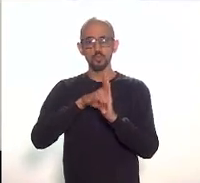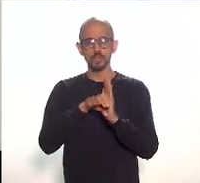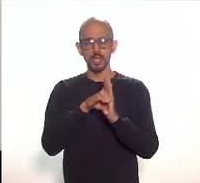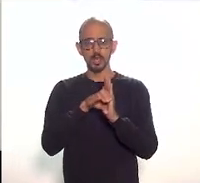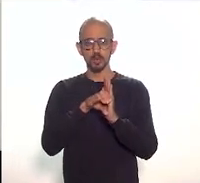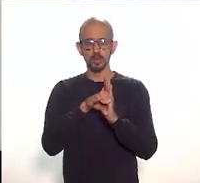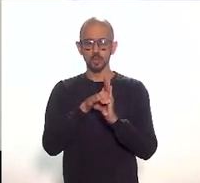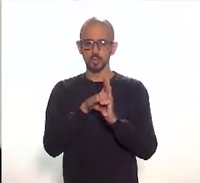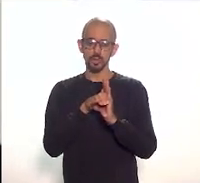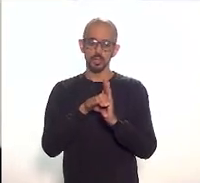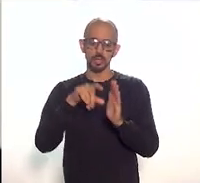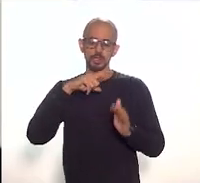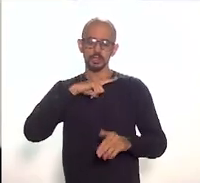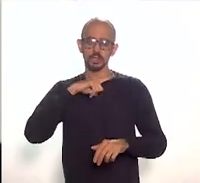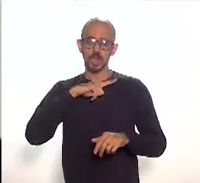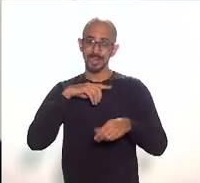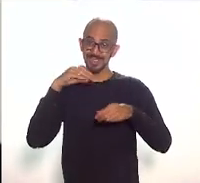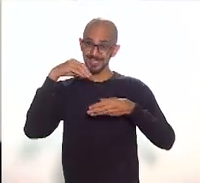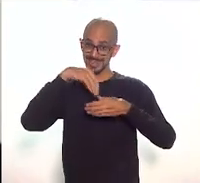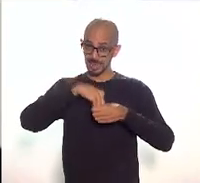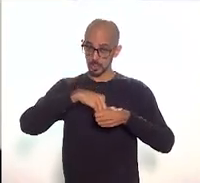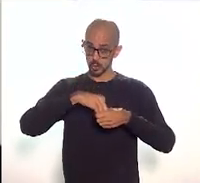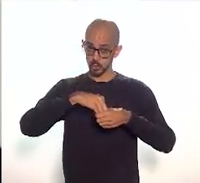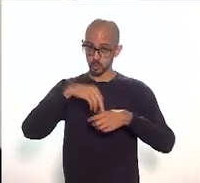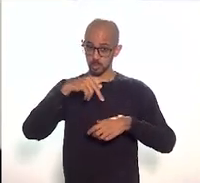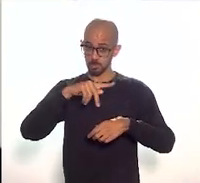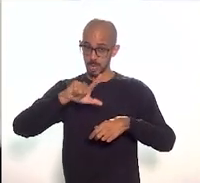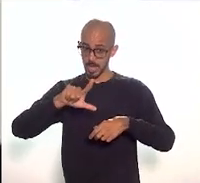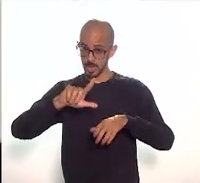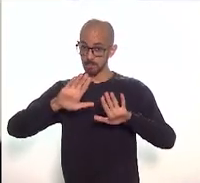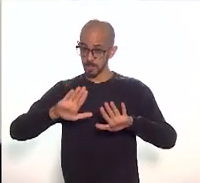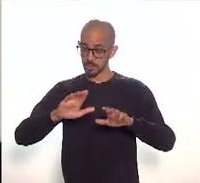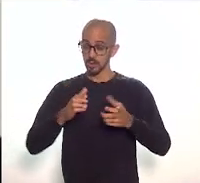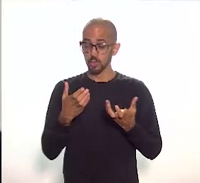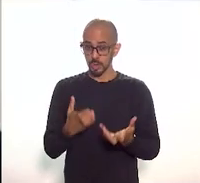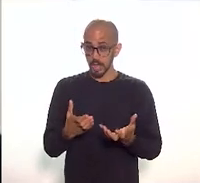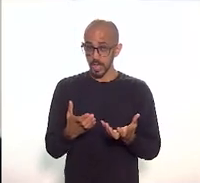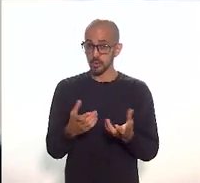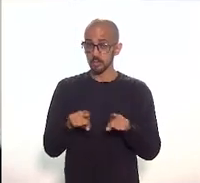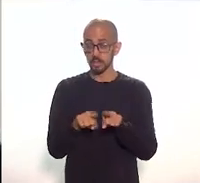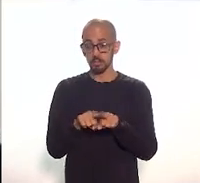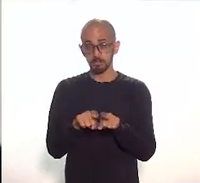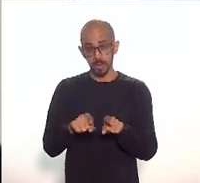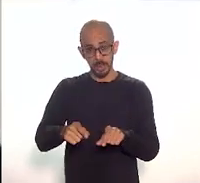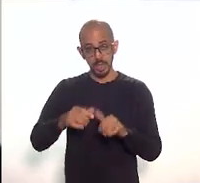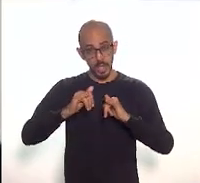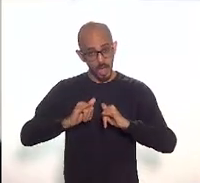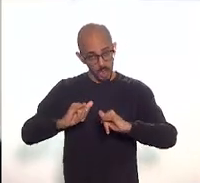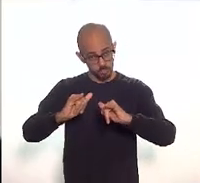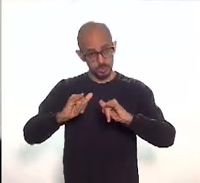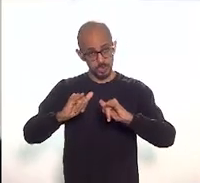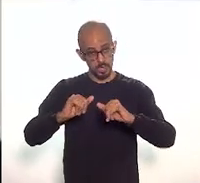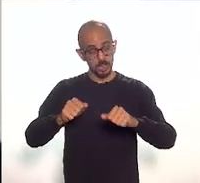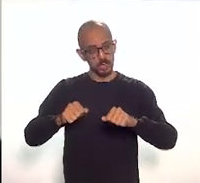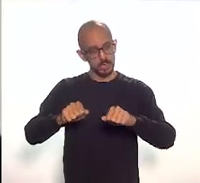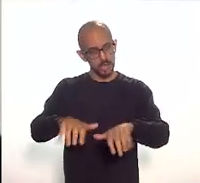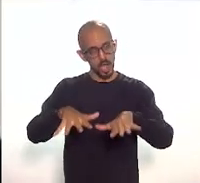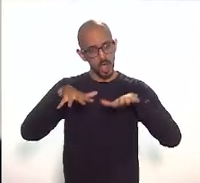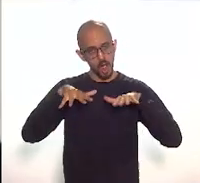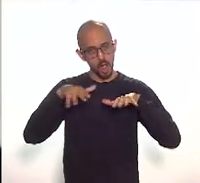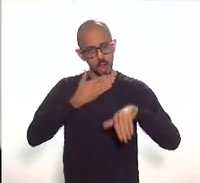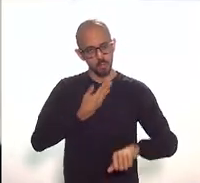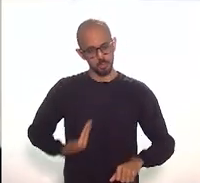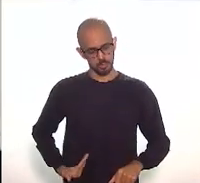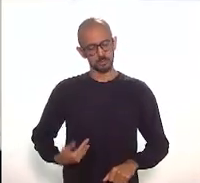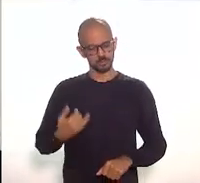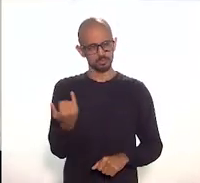em relação no projeto de lei, mas que eu queria alertar, e eu acho que a audiência pública é importante para